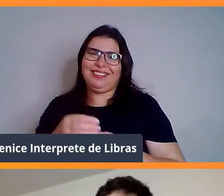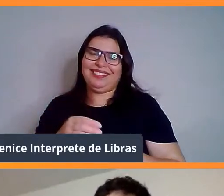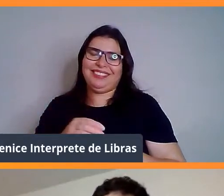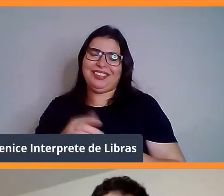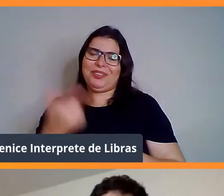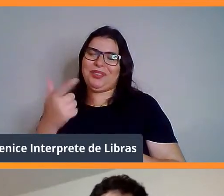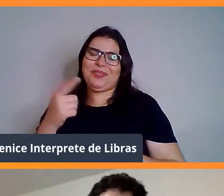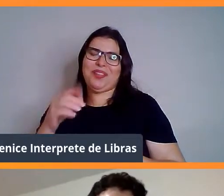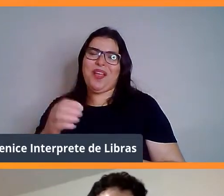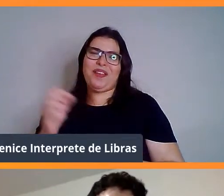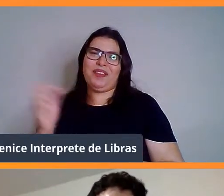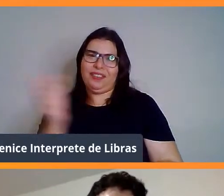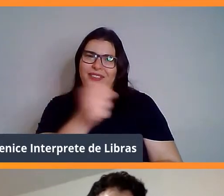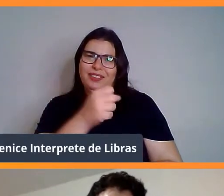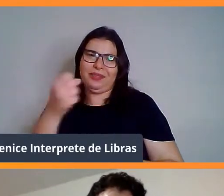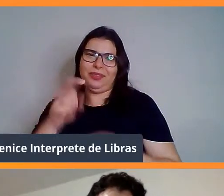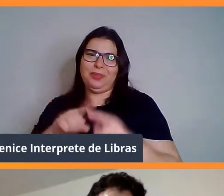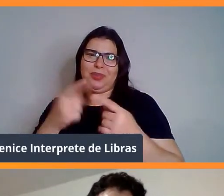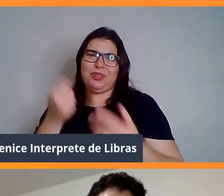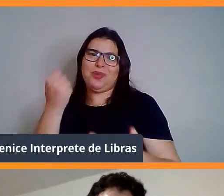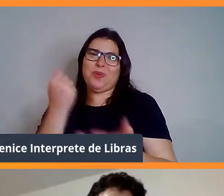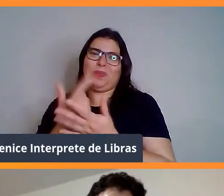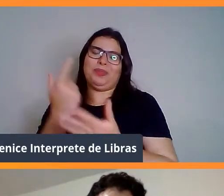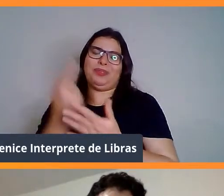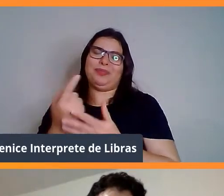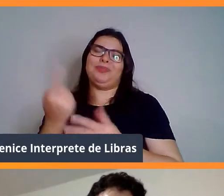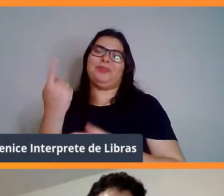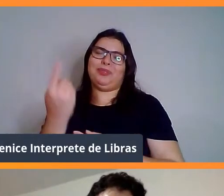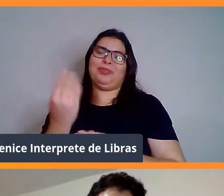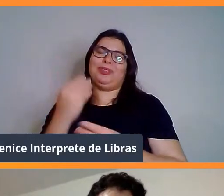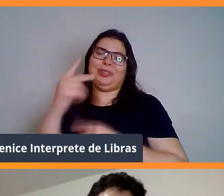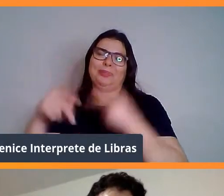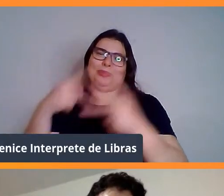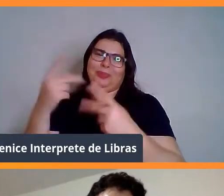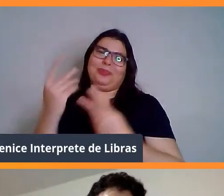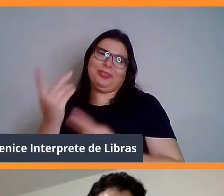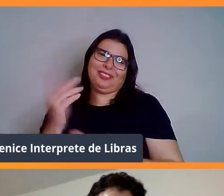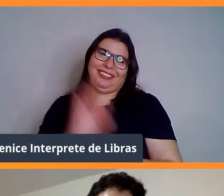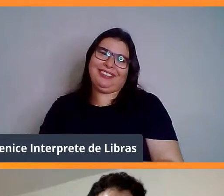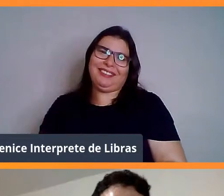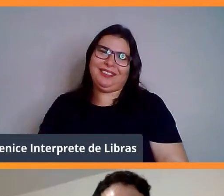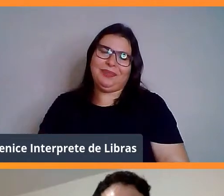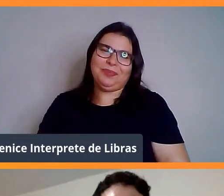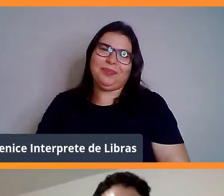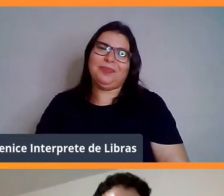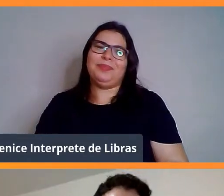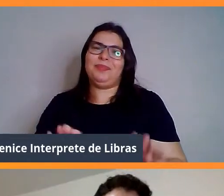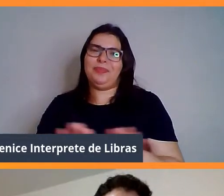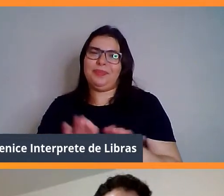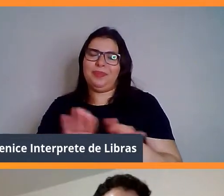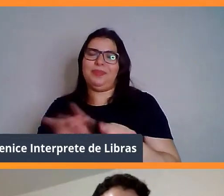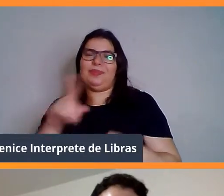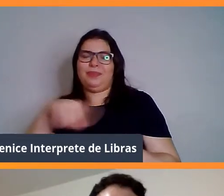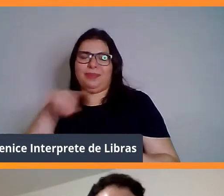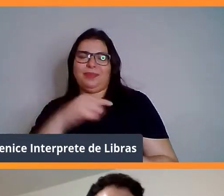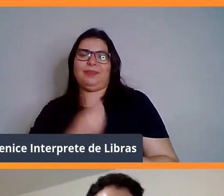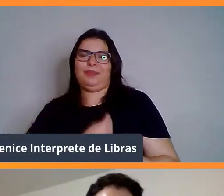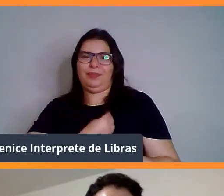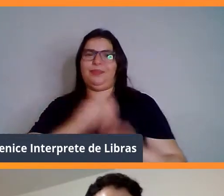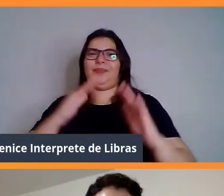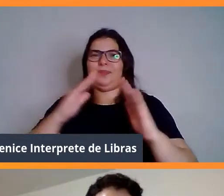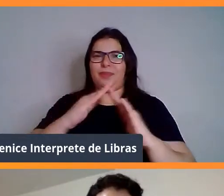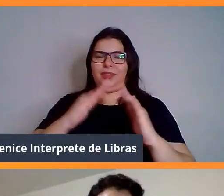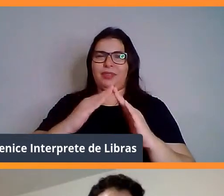Mas eu comprei uma pra você, ó. Muito obrigado. casa, usem o nosso desconto, tá, é